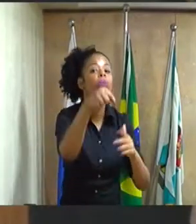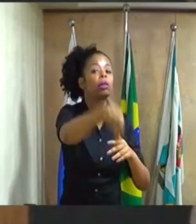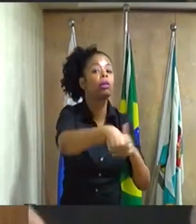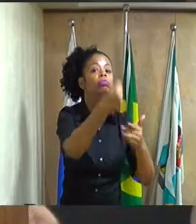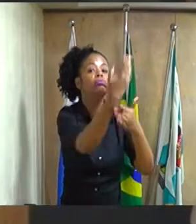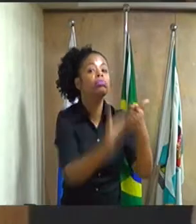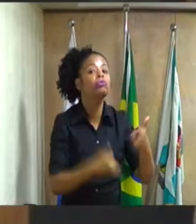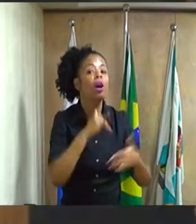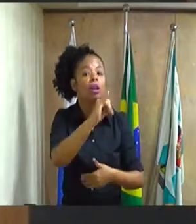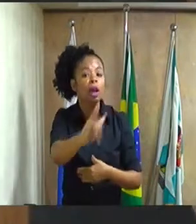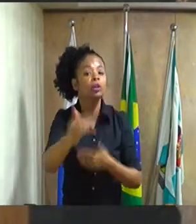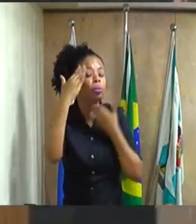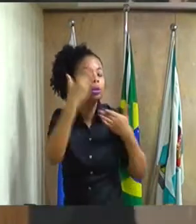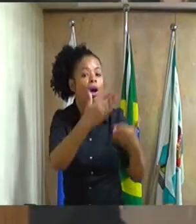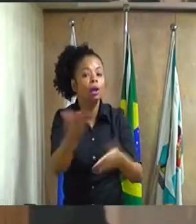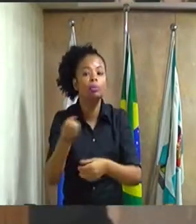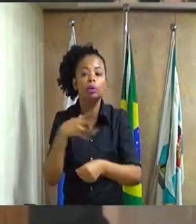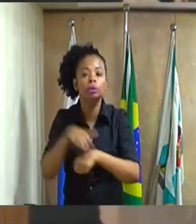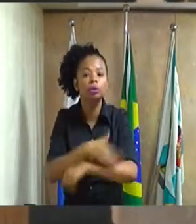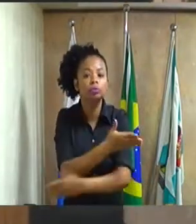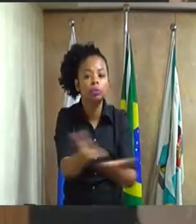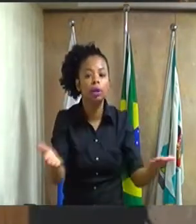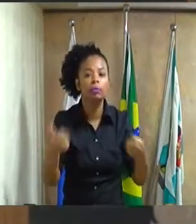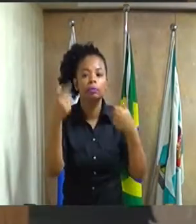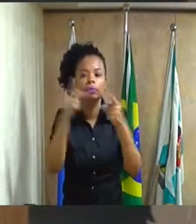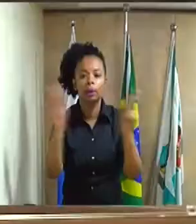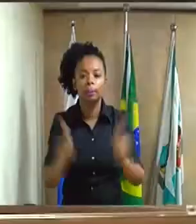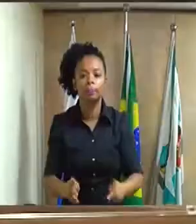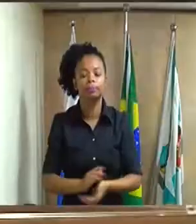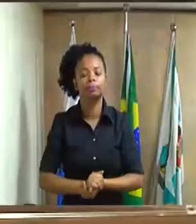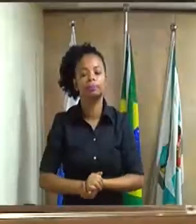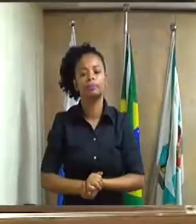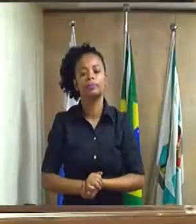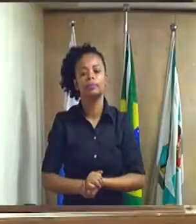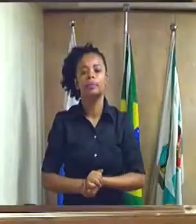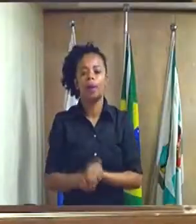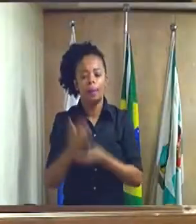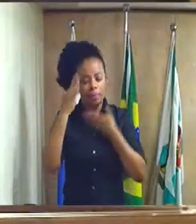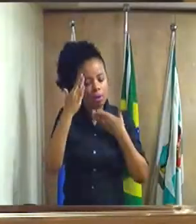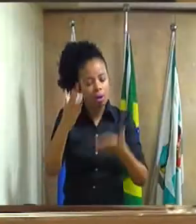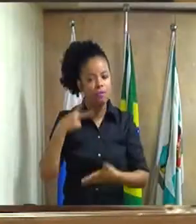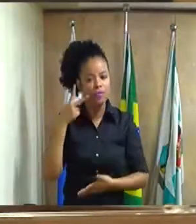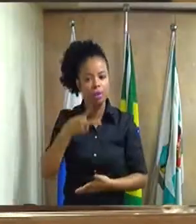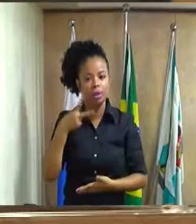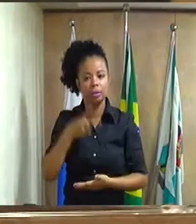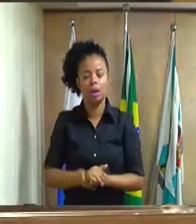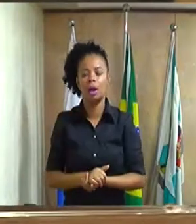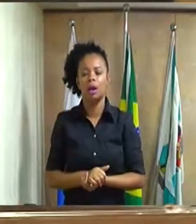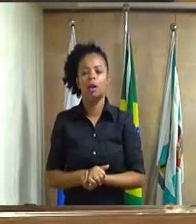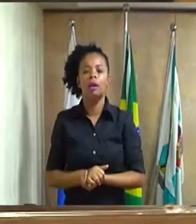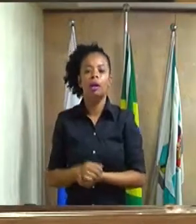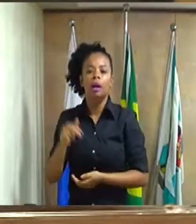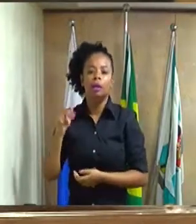bom, vereador? Muito obrigada, boa noite a todos, fiquem na paz. Obrigado, vereadora. Ivan,